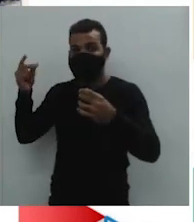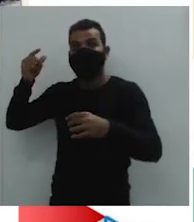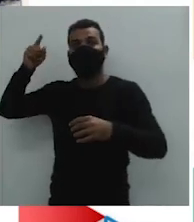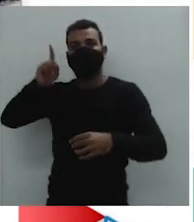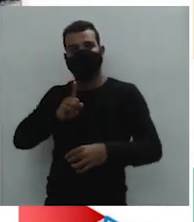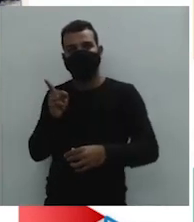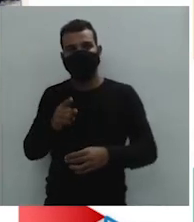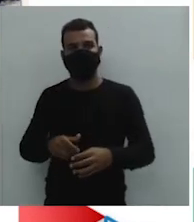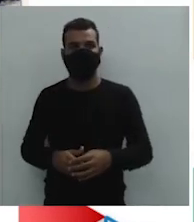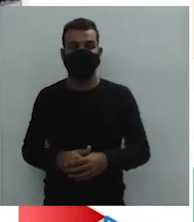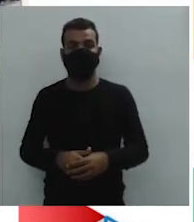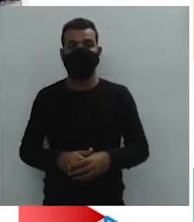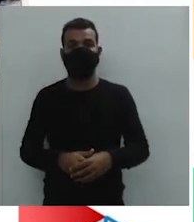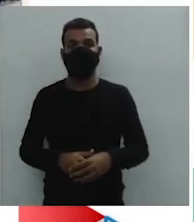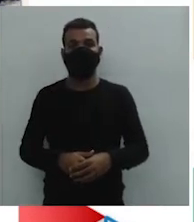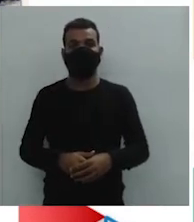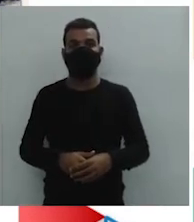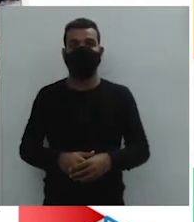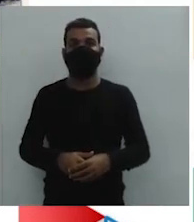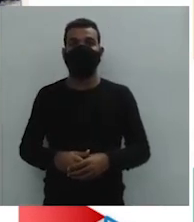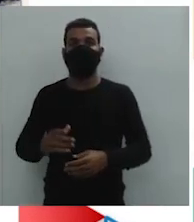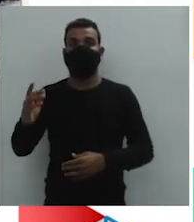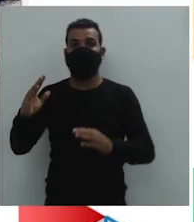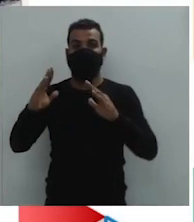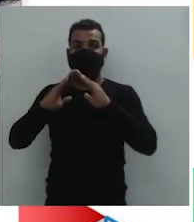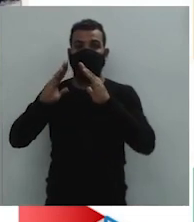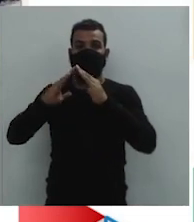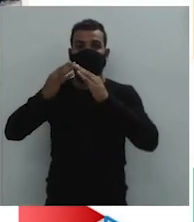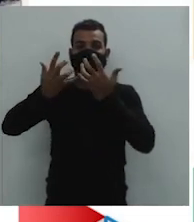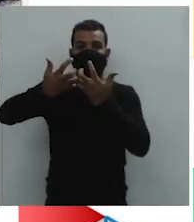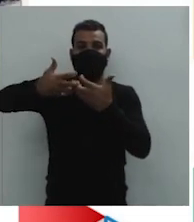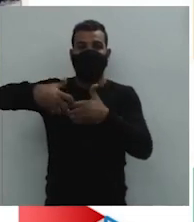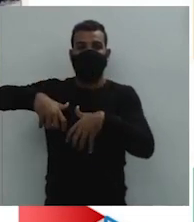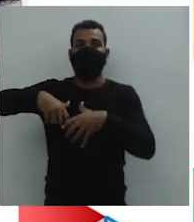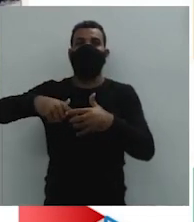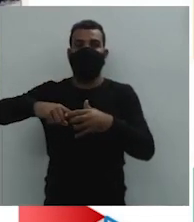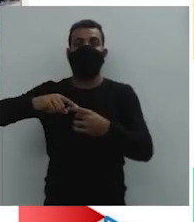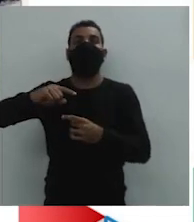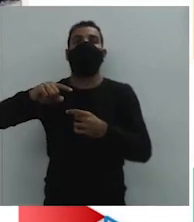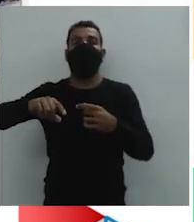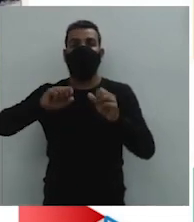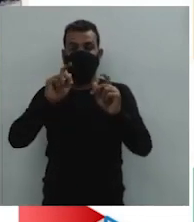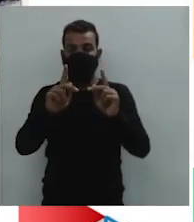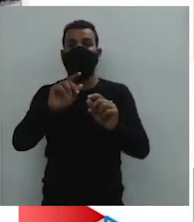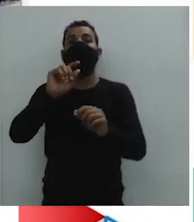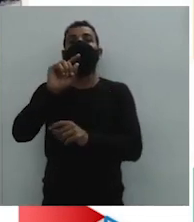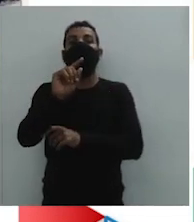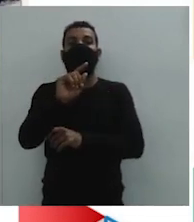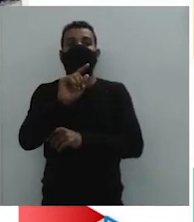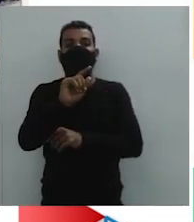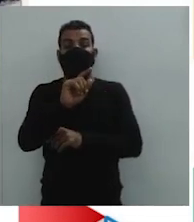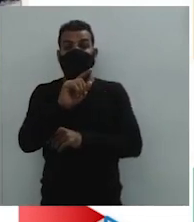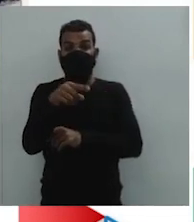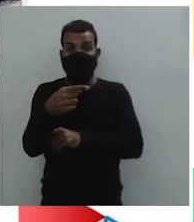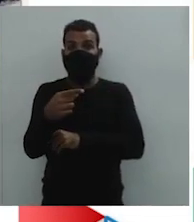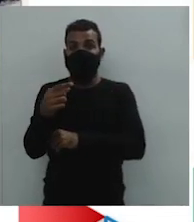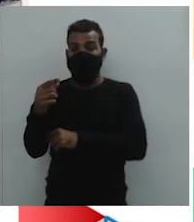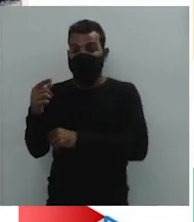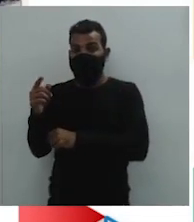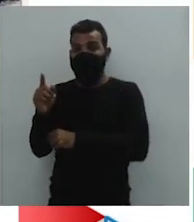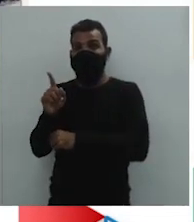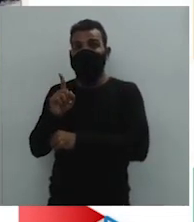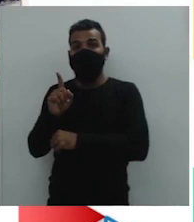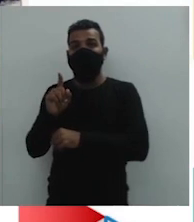assim dizendo. Já na segunda, os europeus, eles já transformavam aquele açúcar